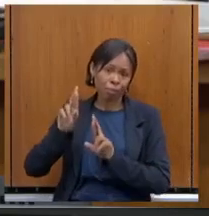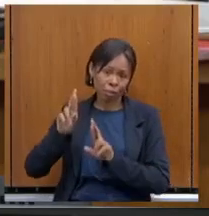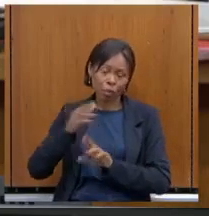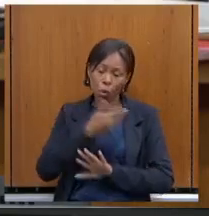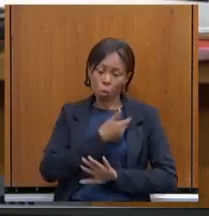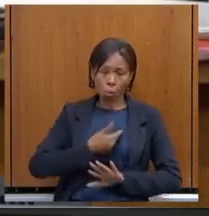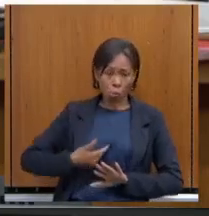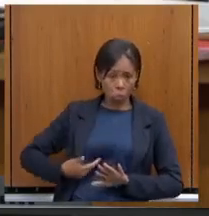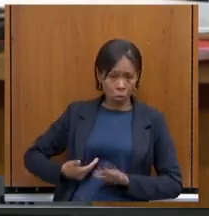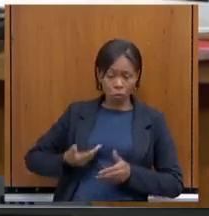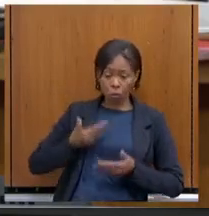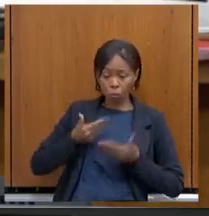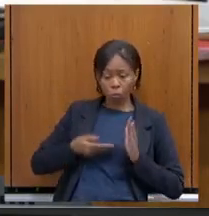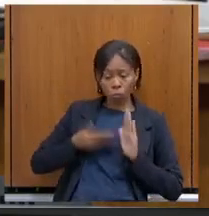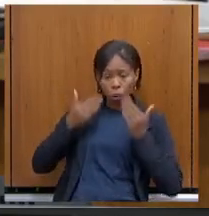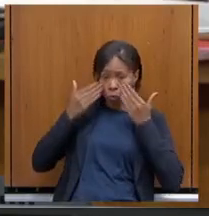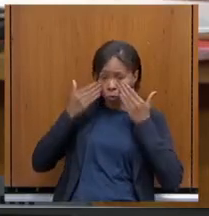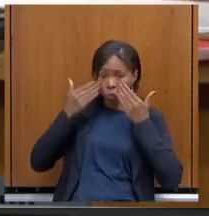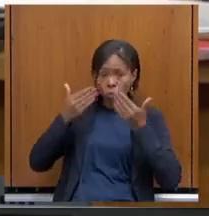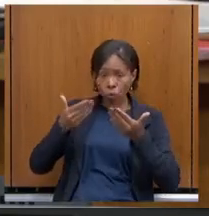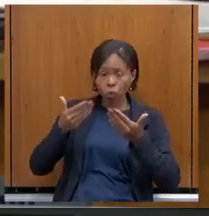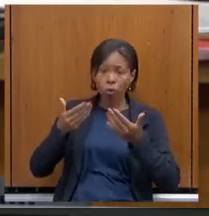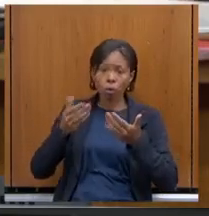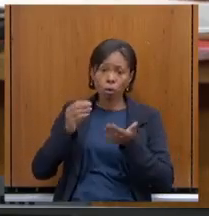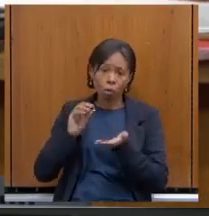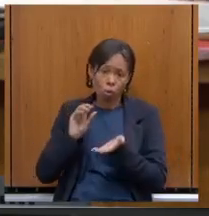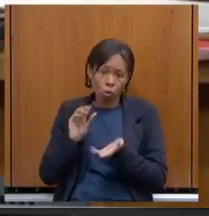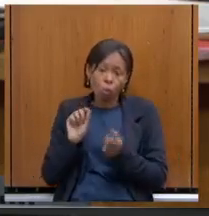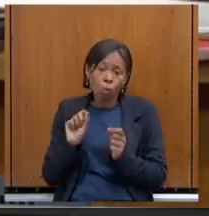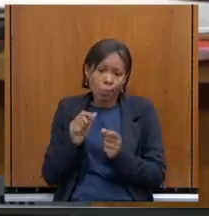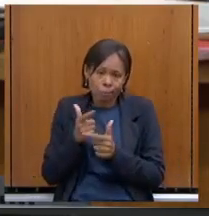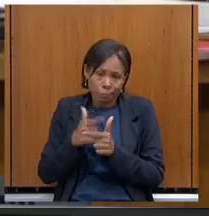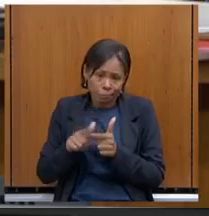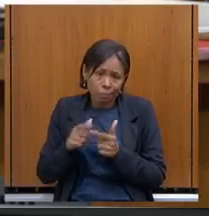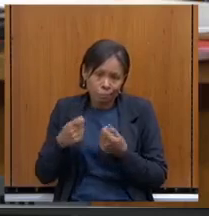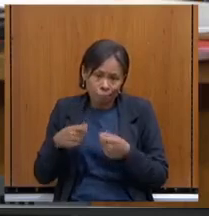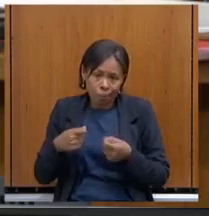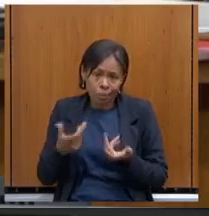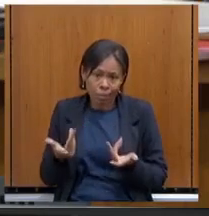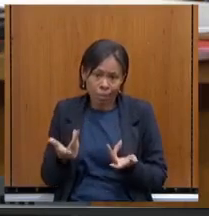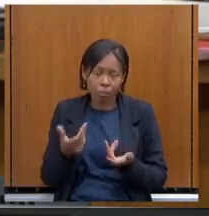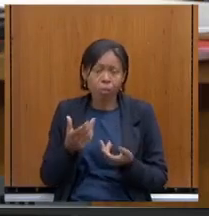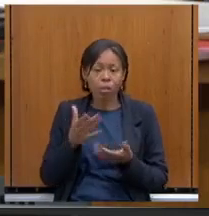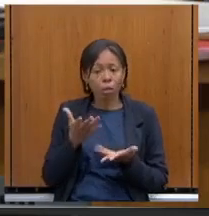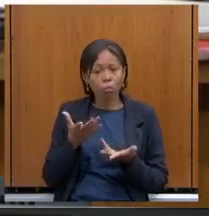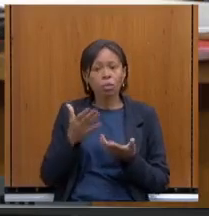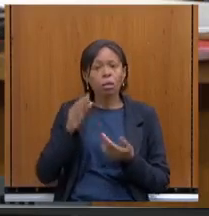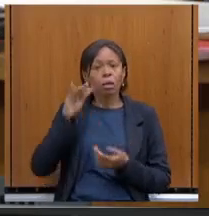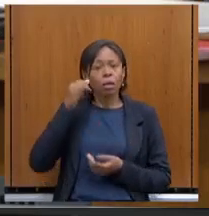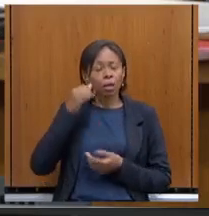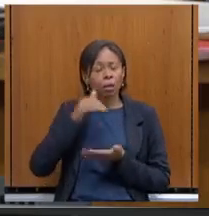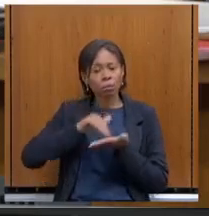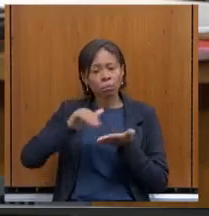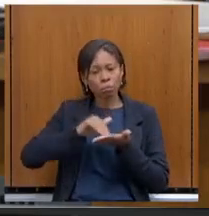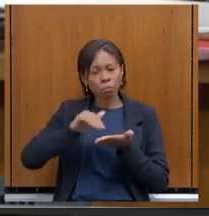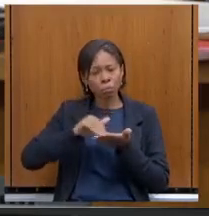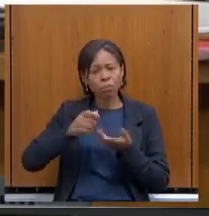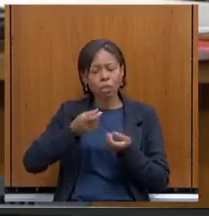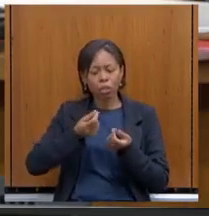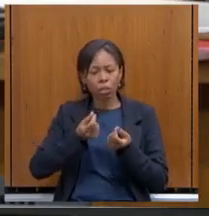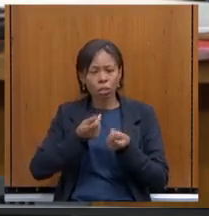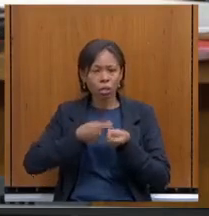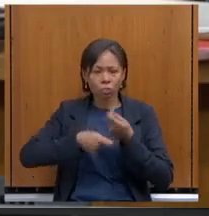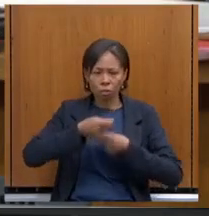demanda. Nós levamos a demanda, foi rechaçada. Não é questão, a Secretaria de Fazenda se posicionou favorável, mas ela foi voto único.